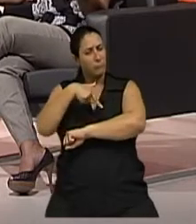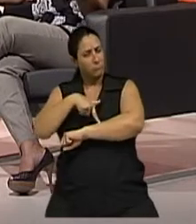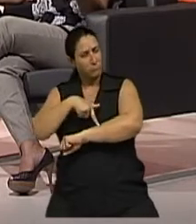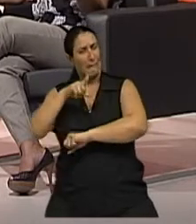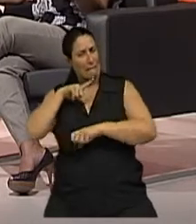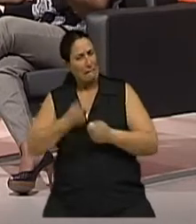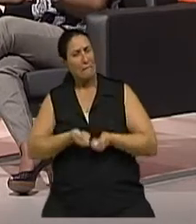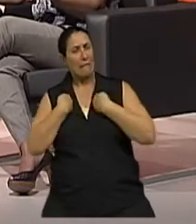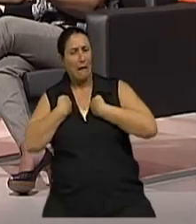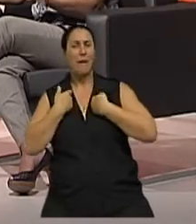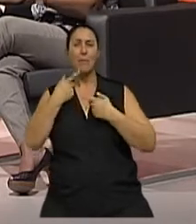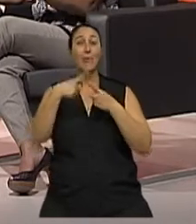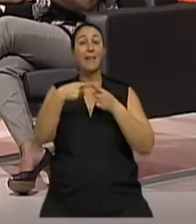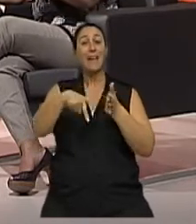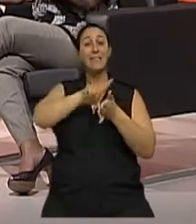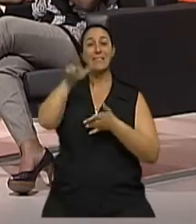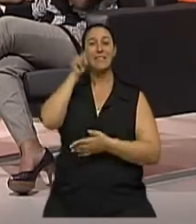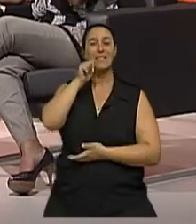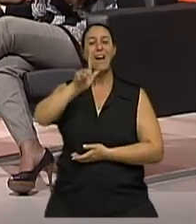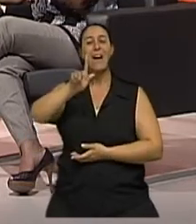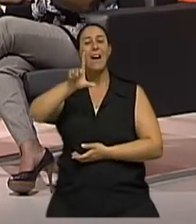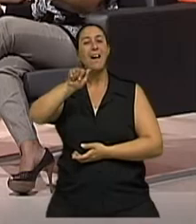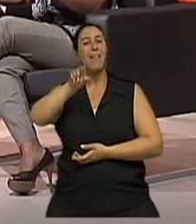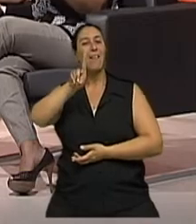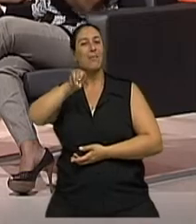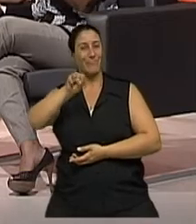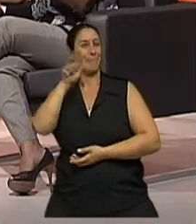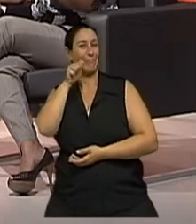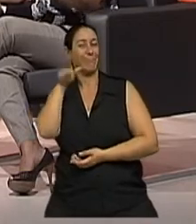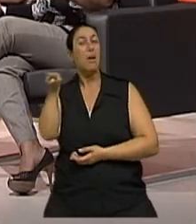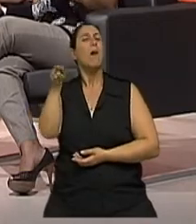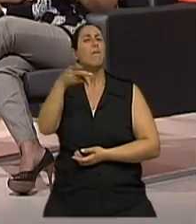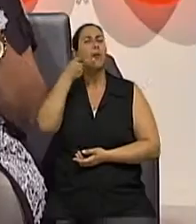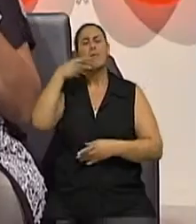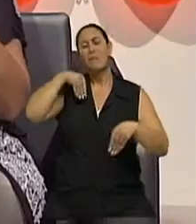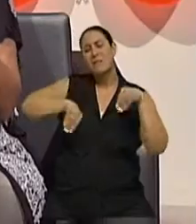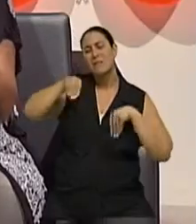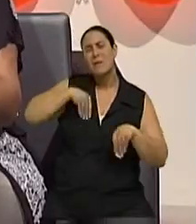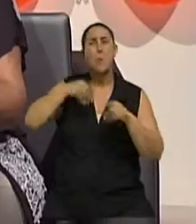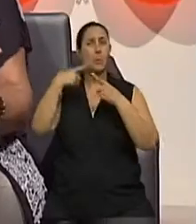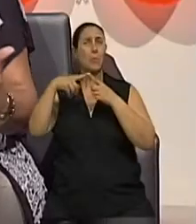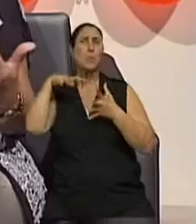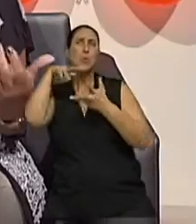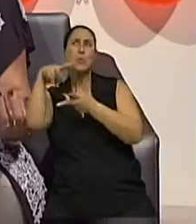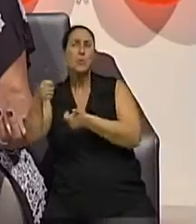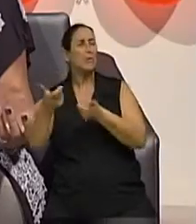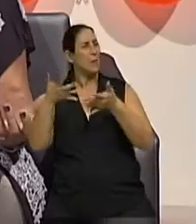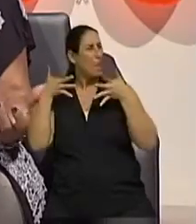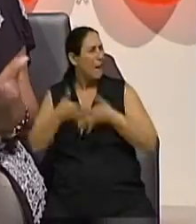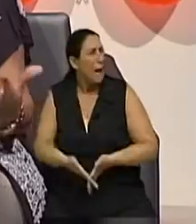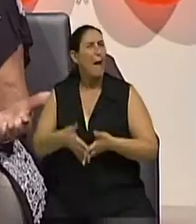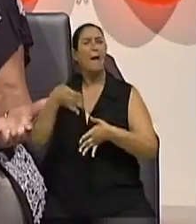depressão, até pela dona Gladys, né? Quer dizer, neste mundo tenso, neste mundo de inconformidades com o que a gente